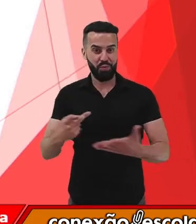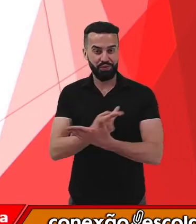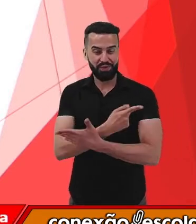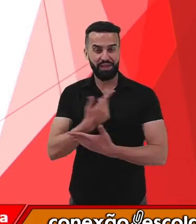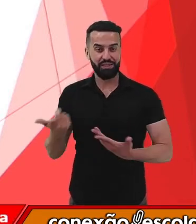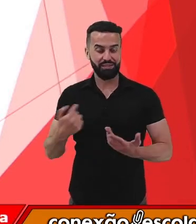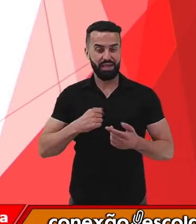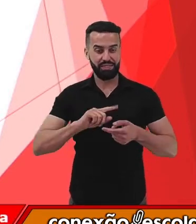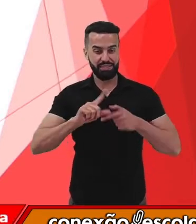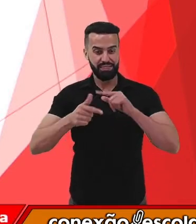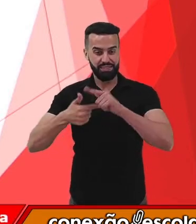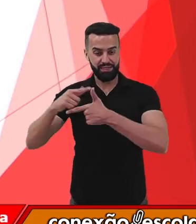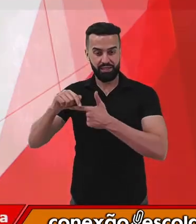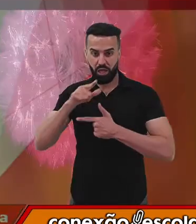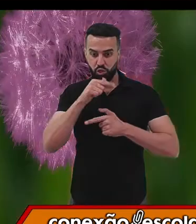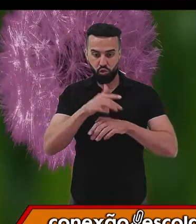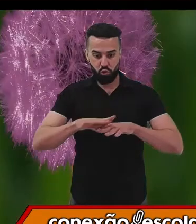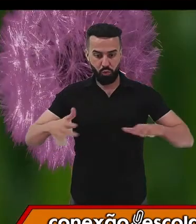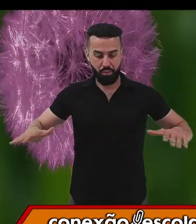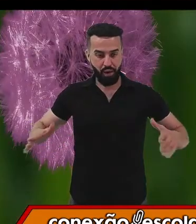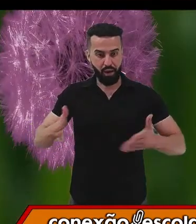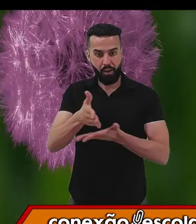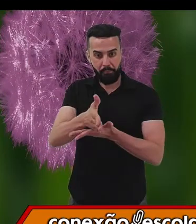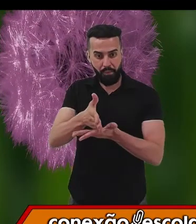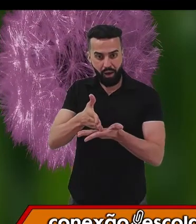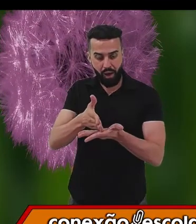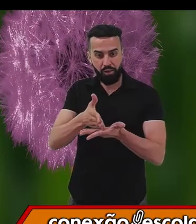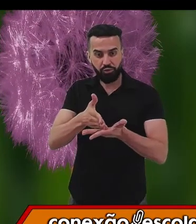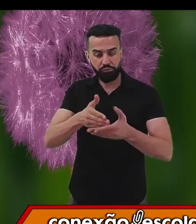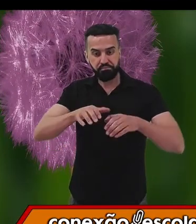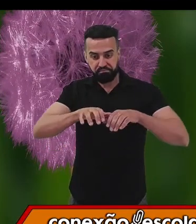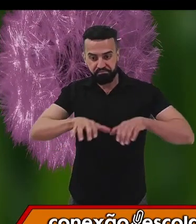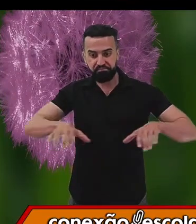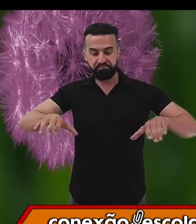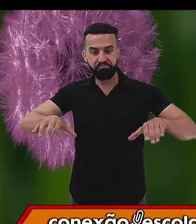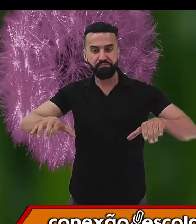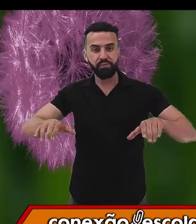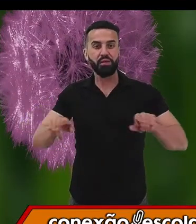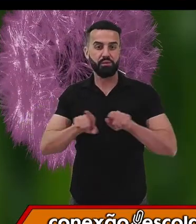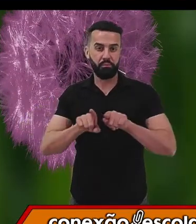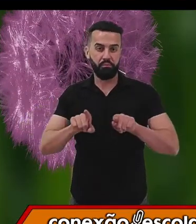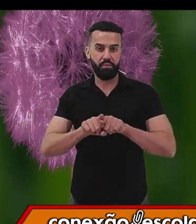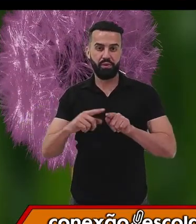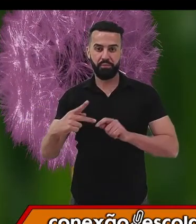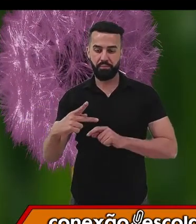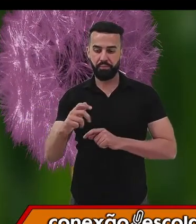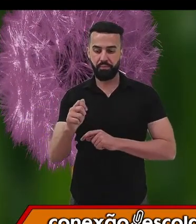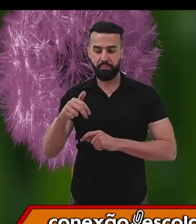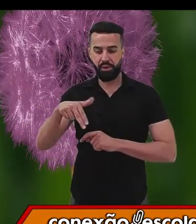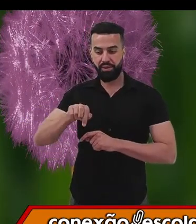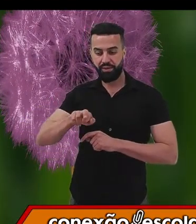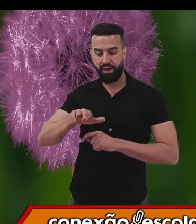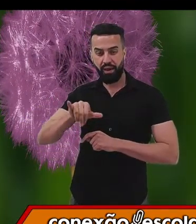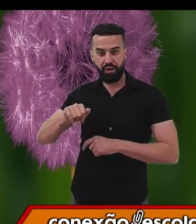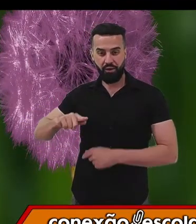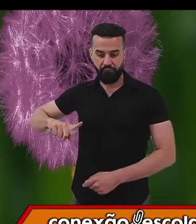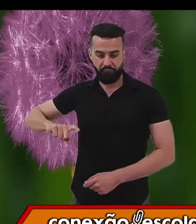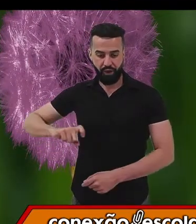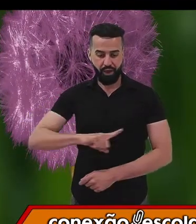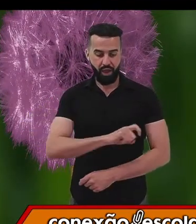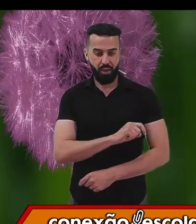estrelas do mar, quando são partidas ao meio, assim como no caso das planárias, que são vermes achatados,